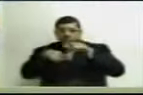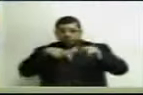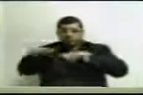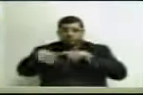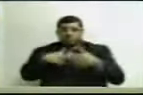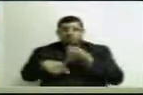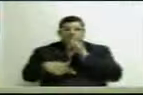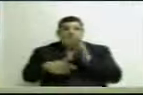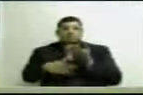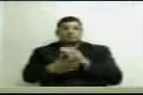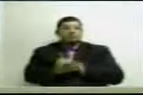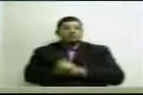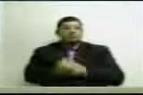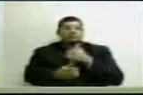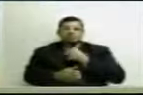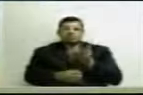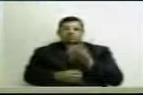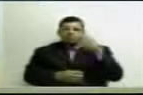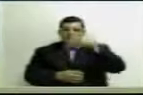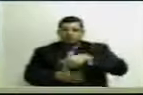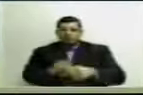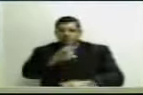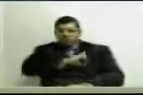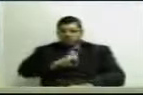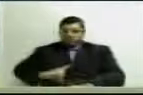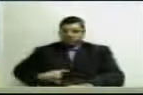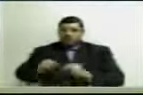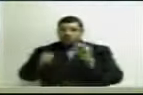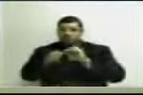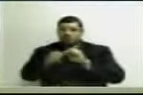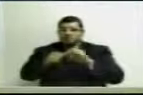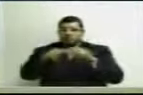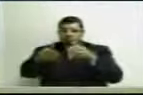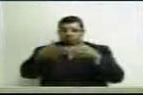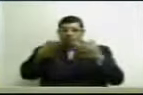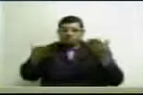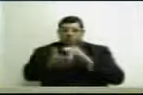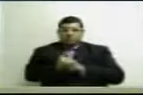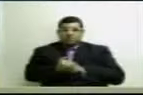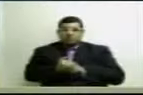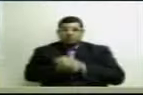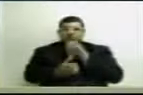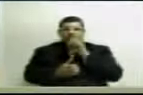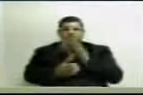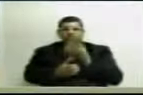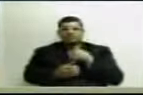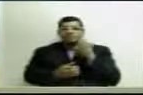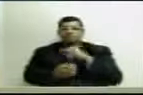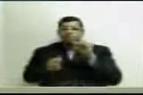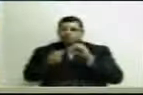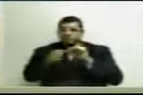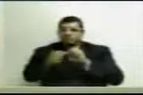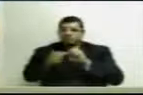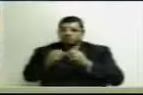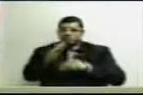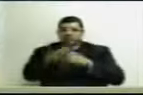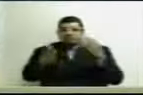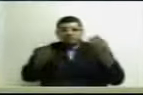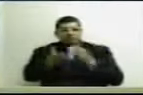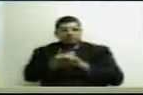nosso trabalho. Eu quero aqui, deputado Adjuto, fazer uma sugestão. Nós fizemos um